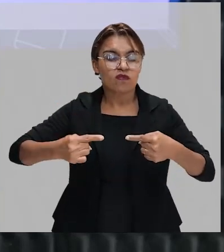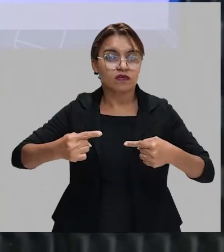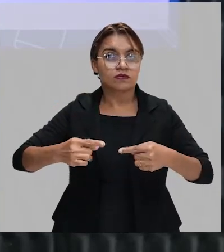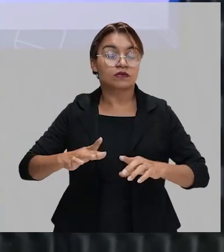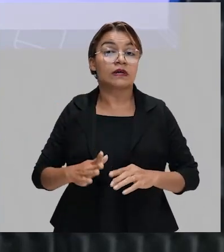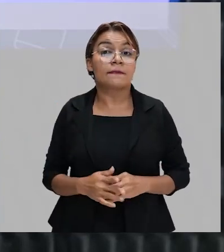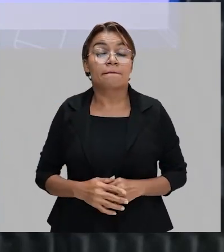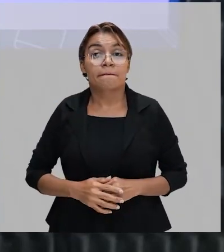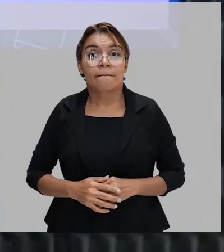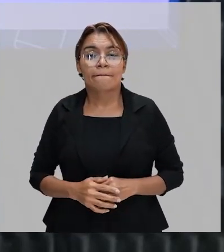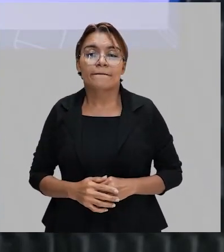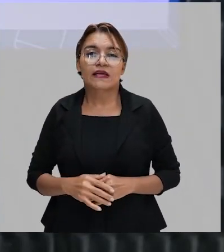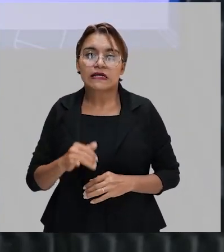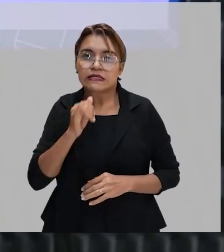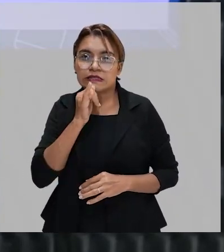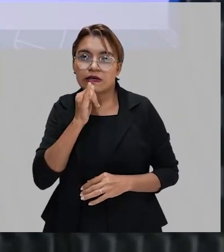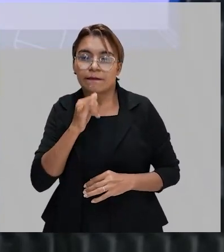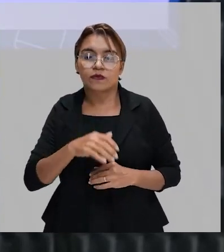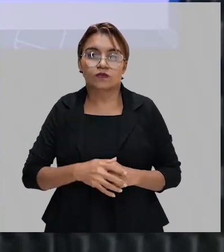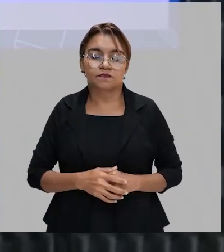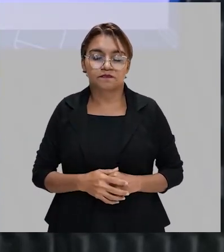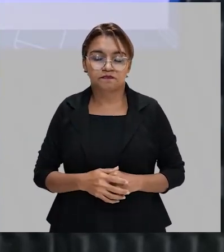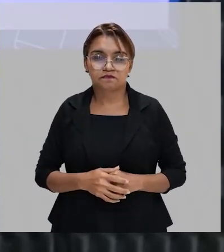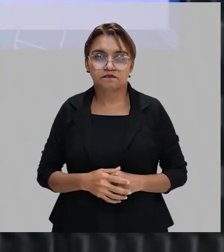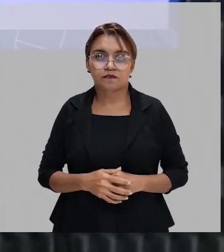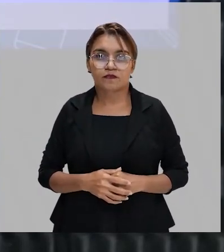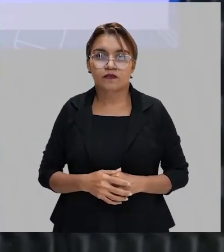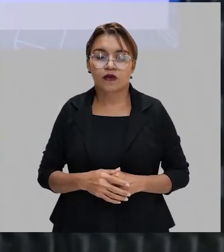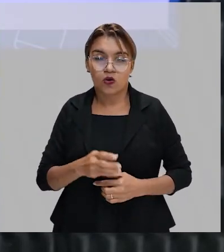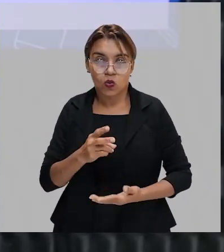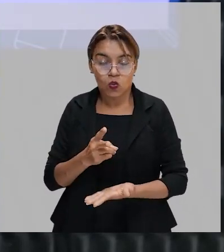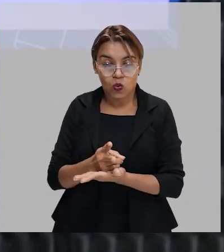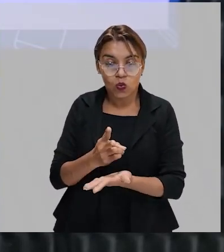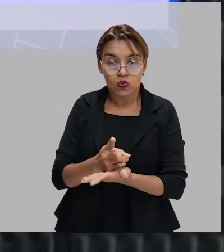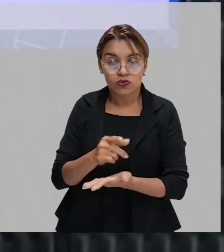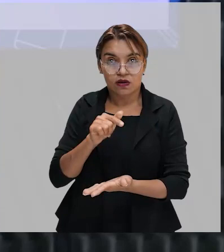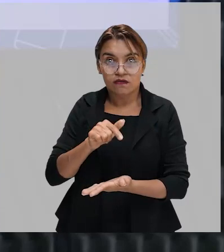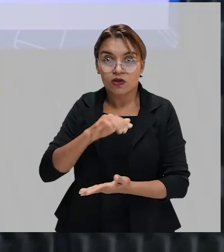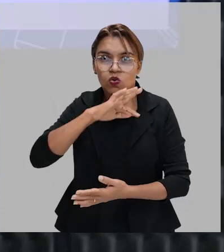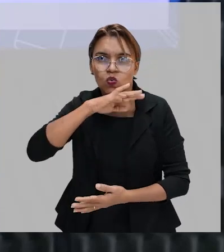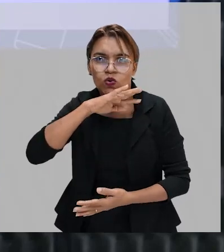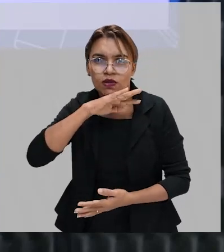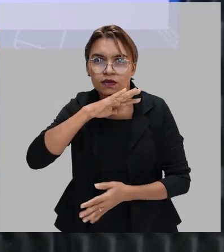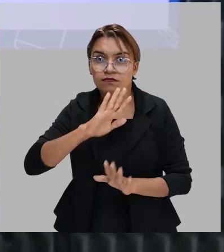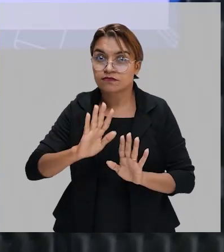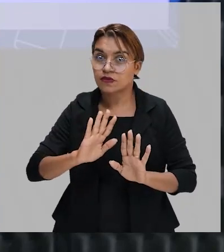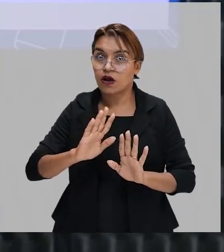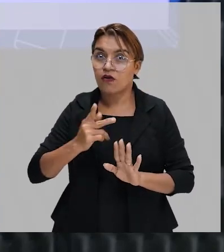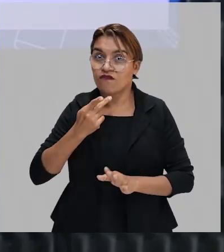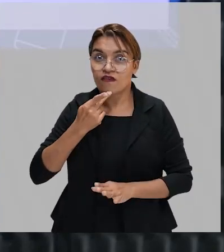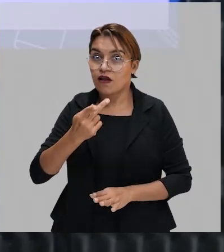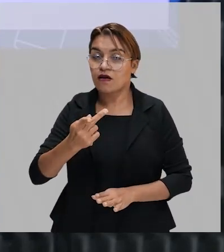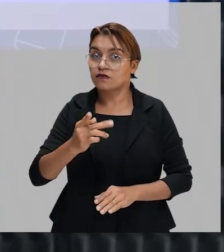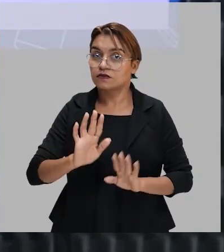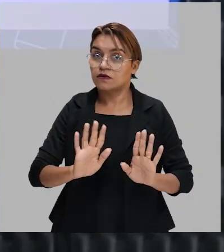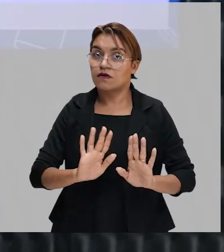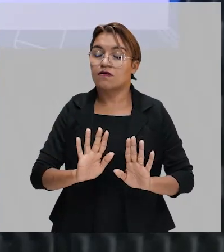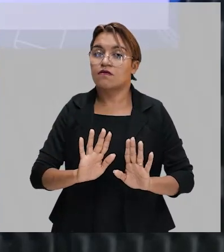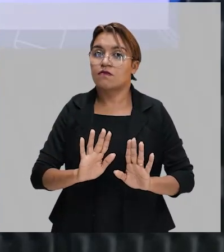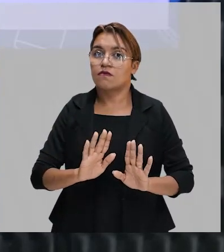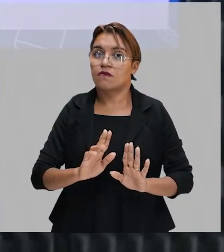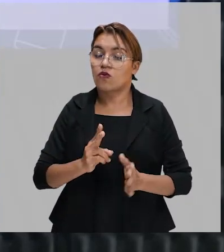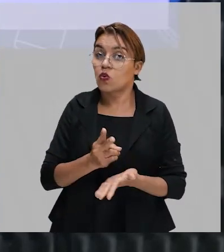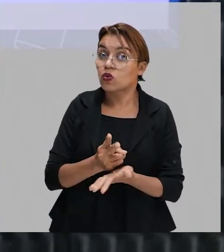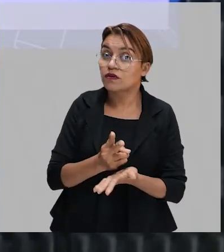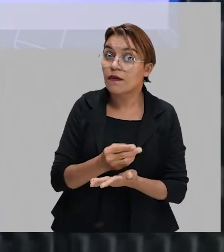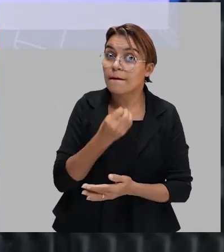logo dizer, eu não estou dizendo que o conservadorismo é ruim. E nem estou dizendo que o conservadorismo